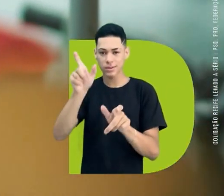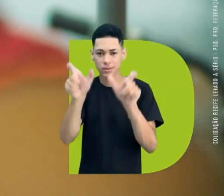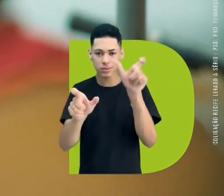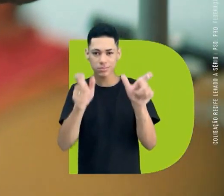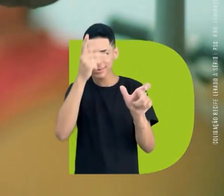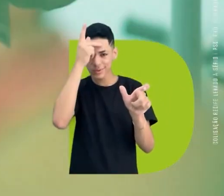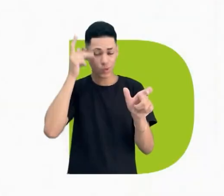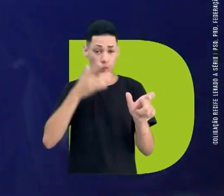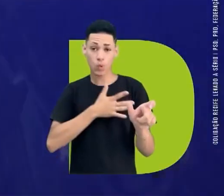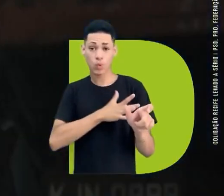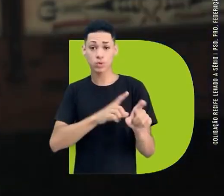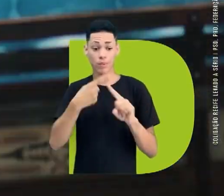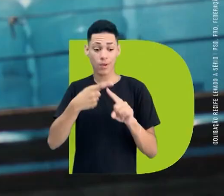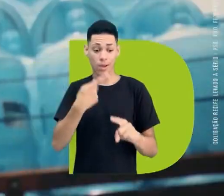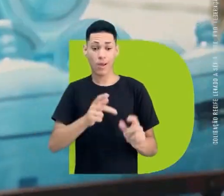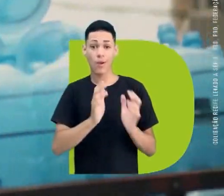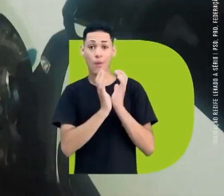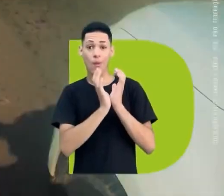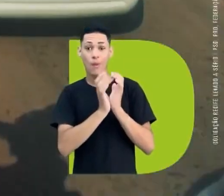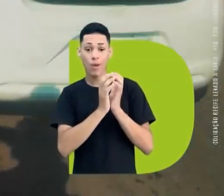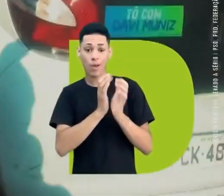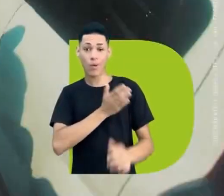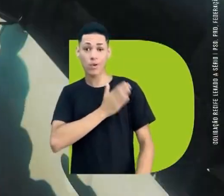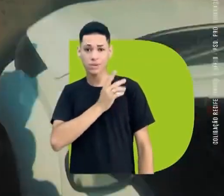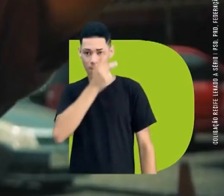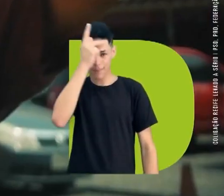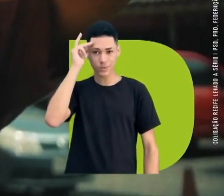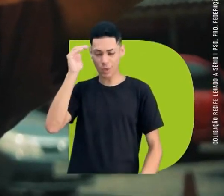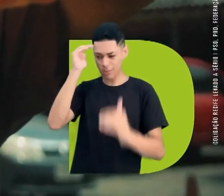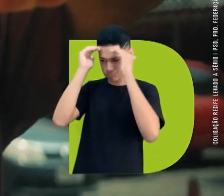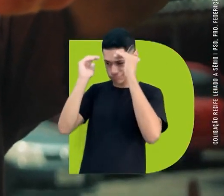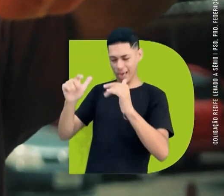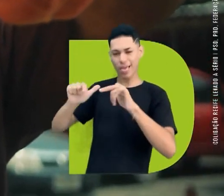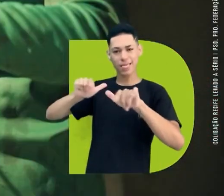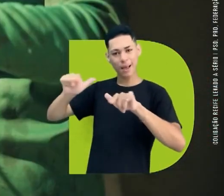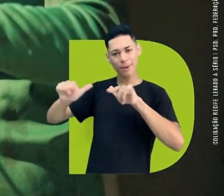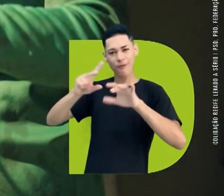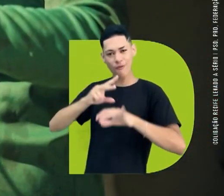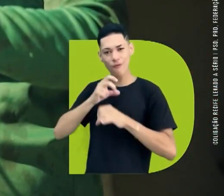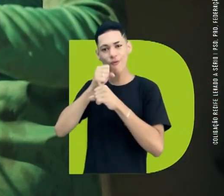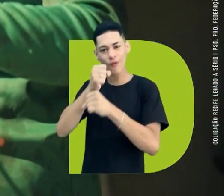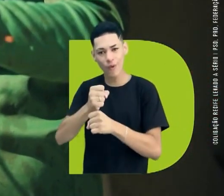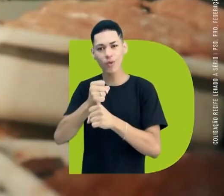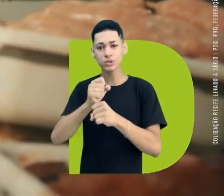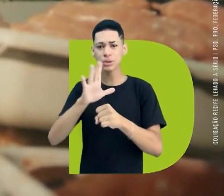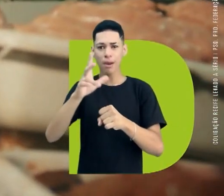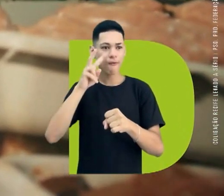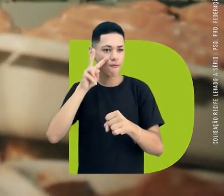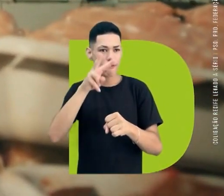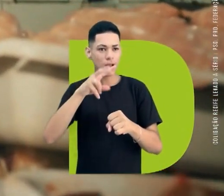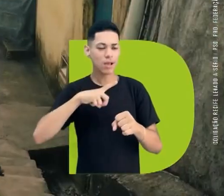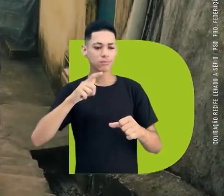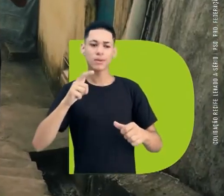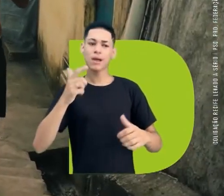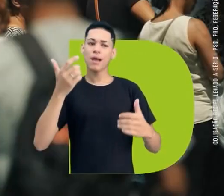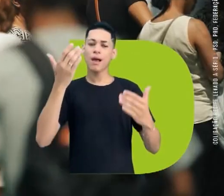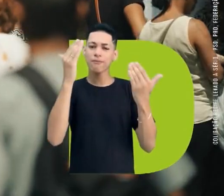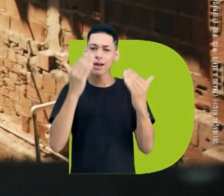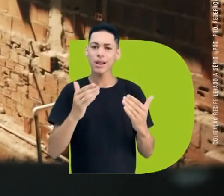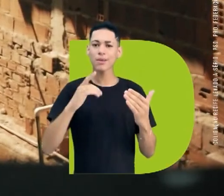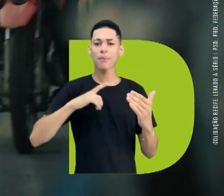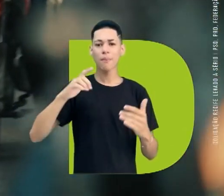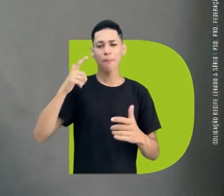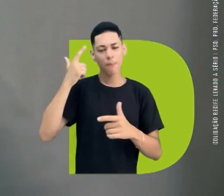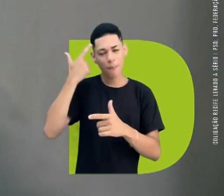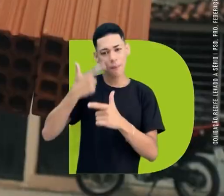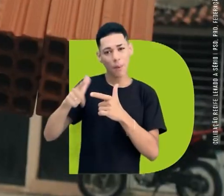devendo aos outros, porque o coração do Recife é de gente honesta, trabalhadora, forte, mas avalia